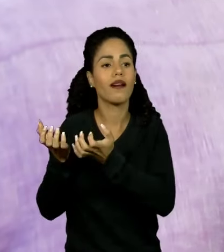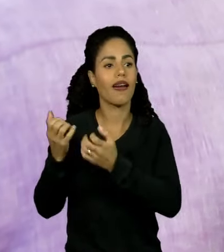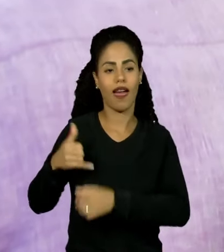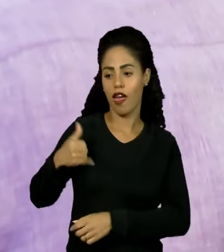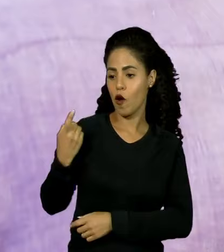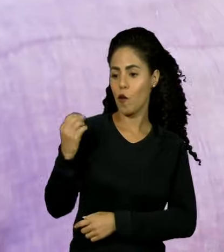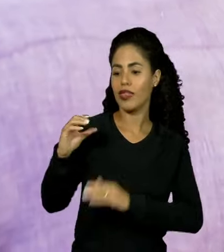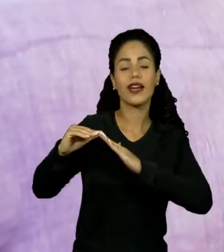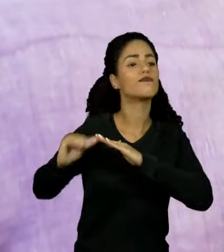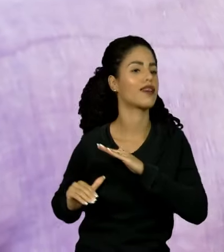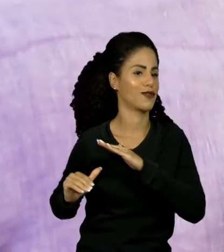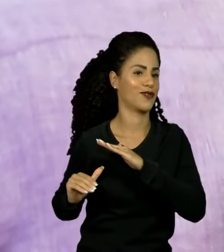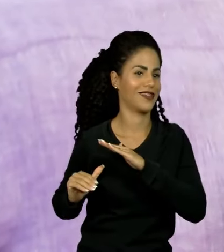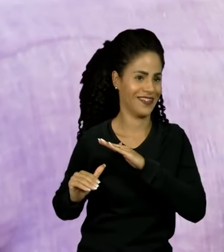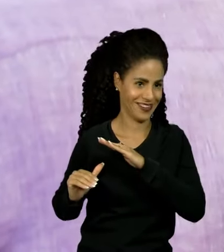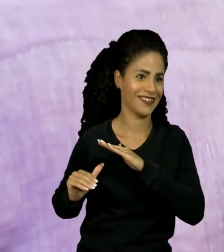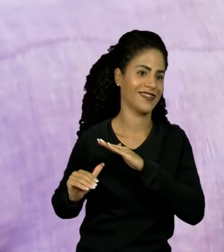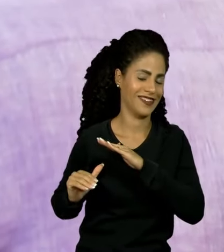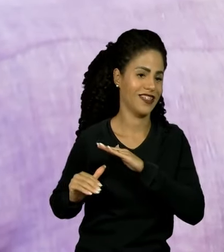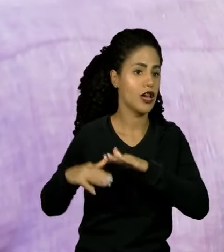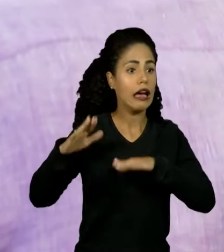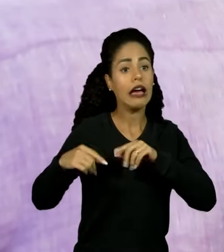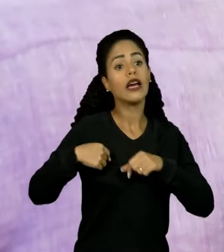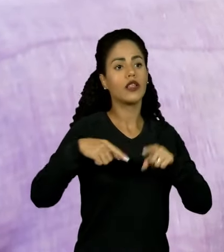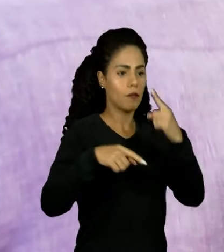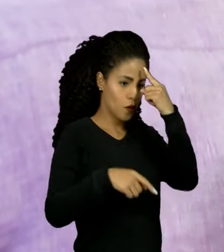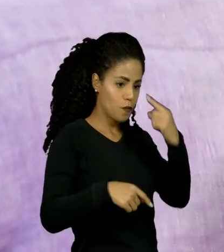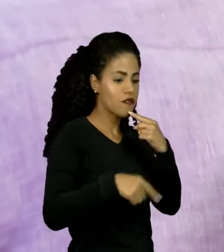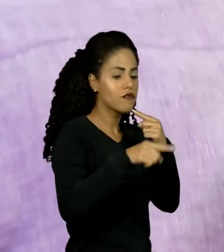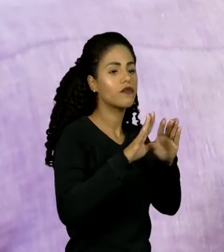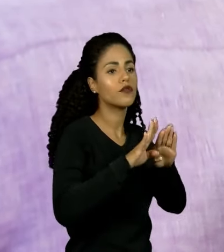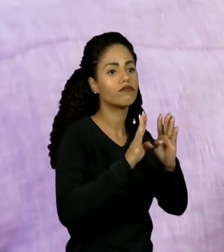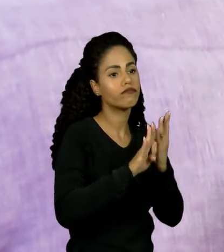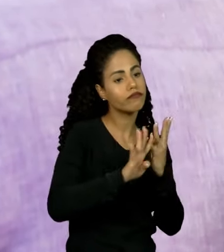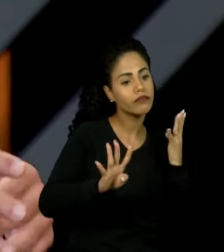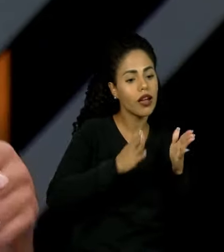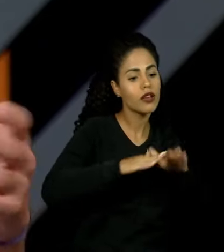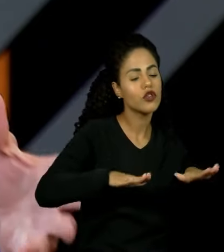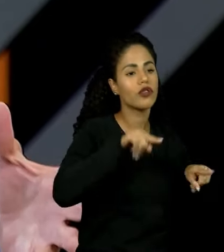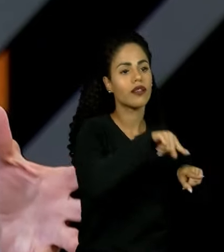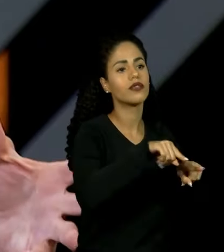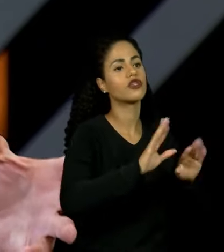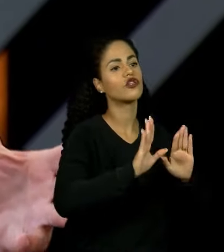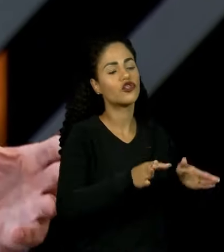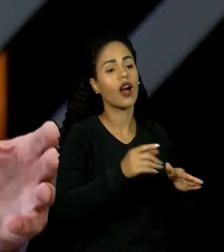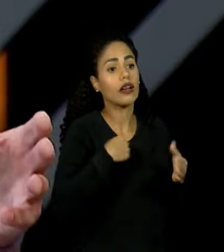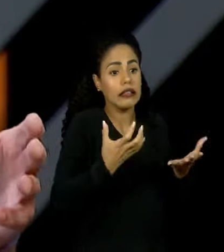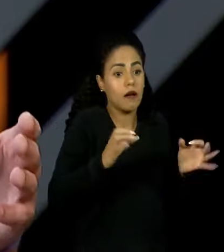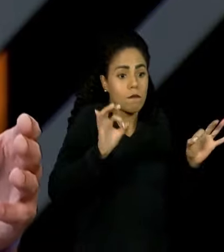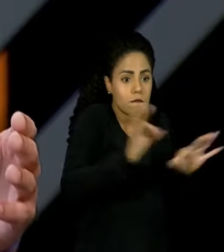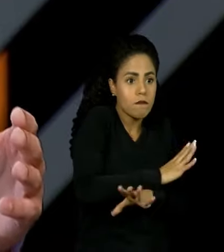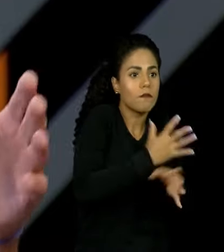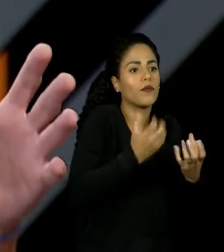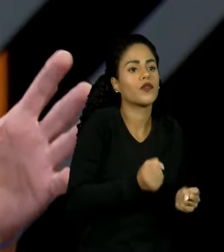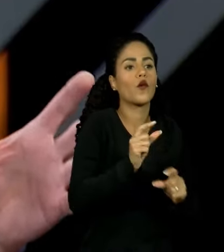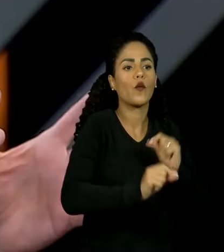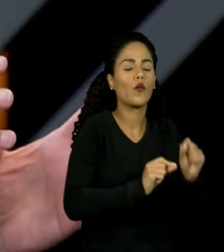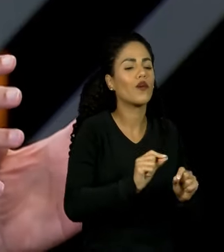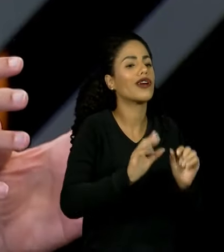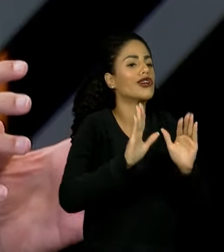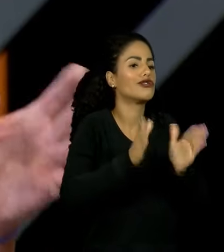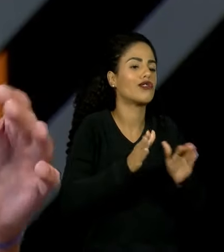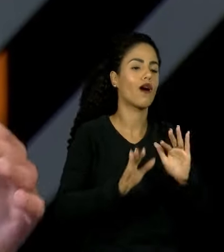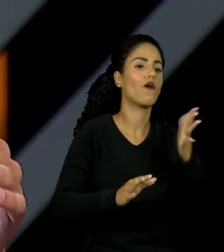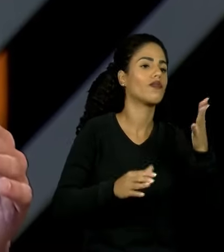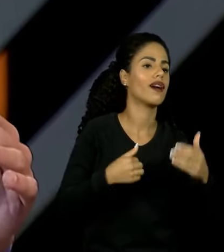menos de 10 anos. E o perfil de crianças e adolescentes nas casas de acolhimento já prontos para serem adotados. Normalmente, é